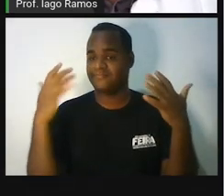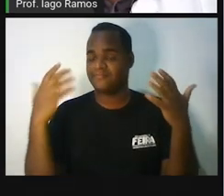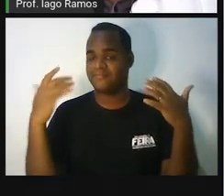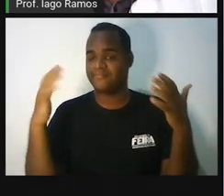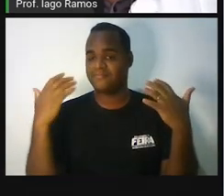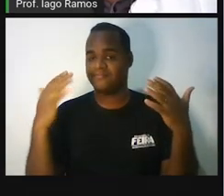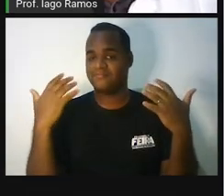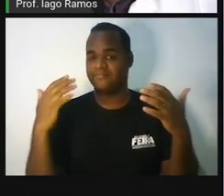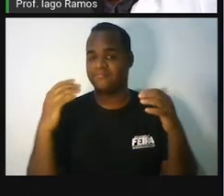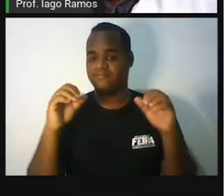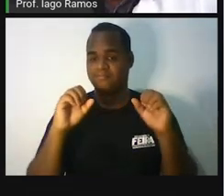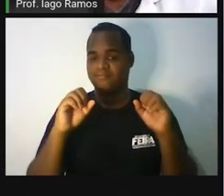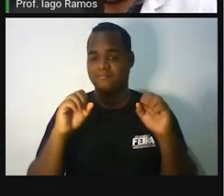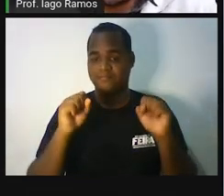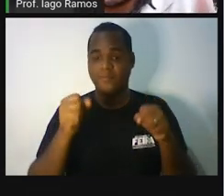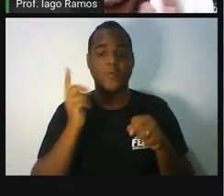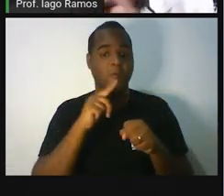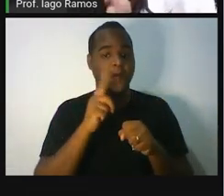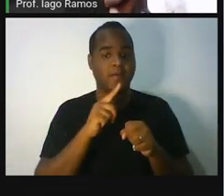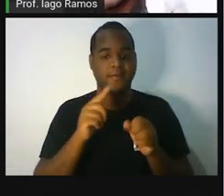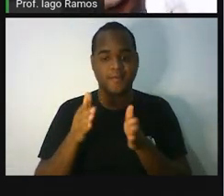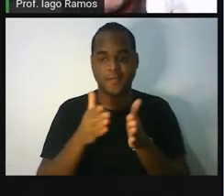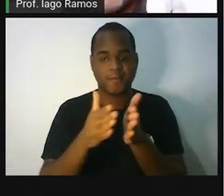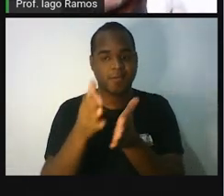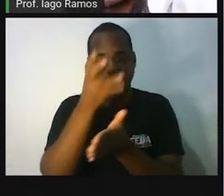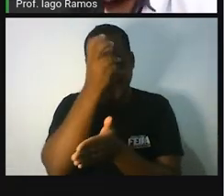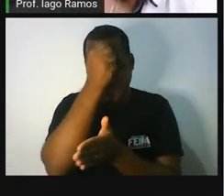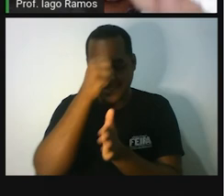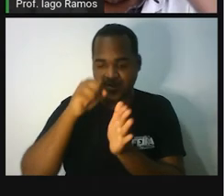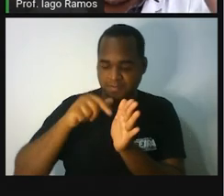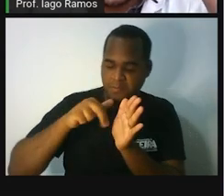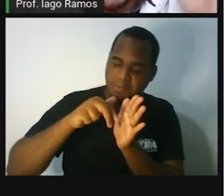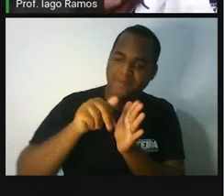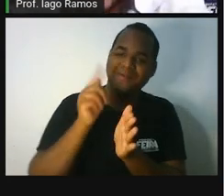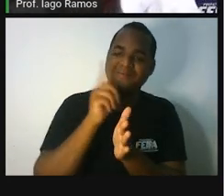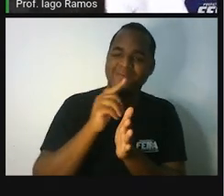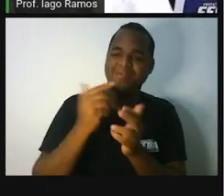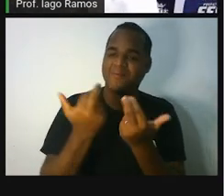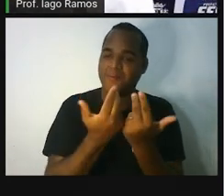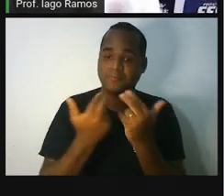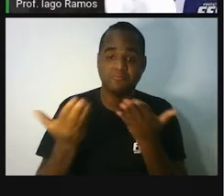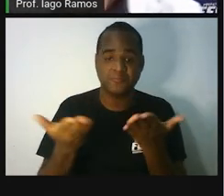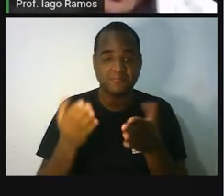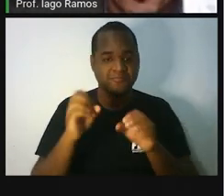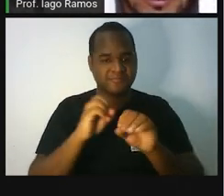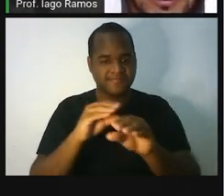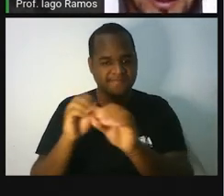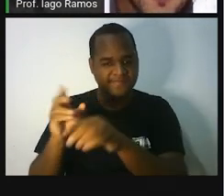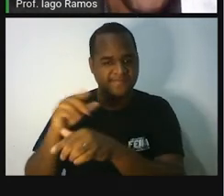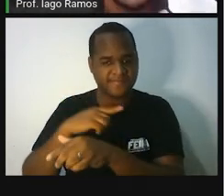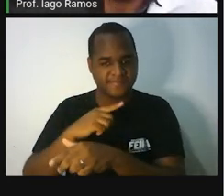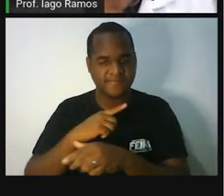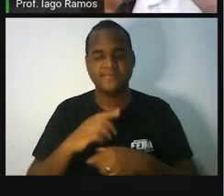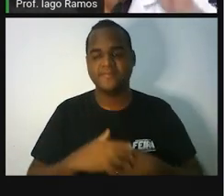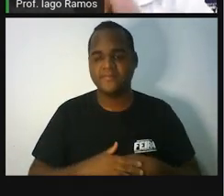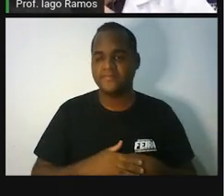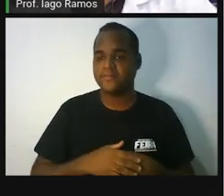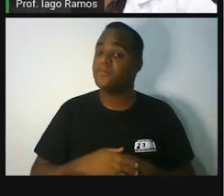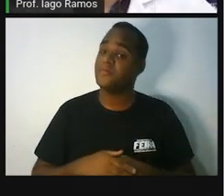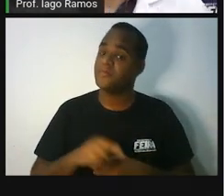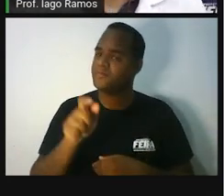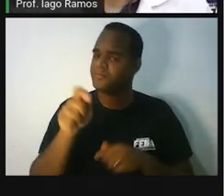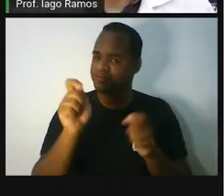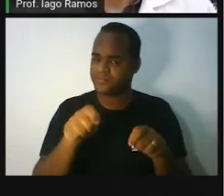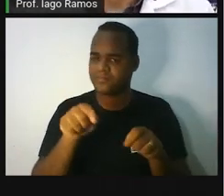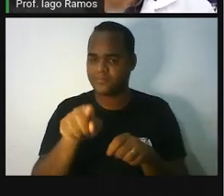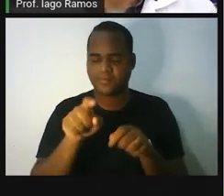Parabéns! Chegamos ao final da nossa trilha de aprendizagem sobre igualdade aqui nessa aula, tá? Você